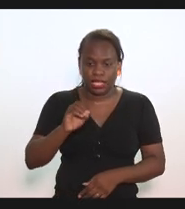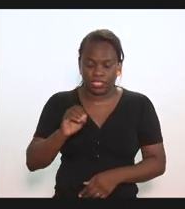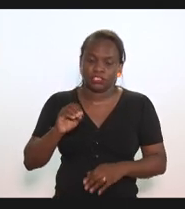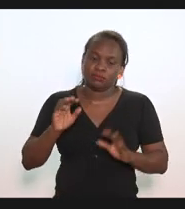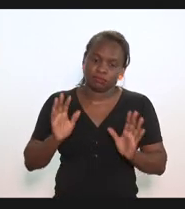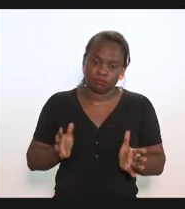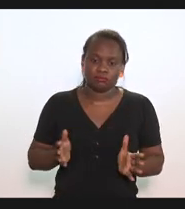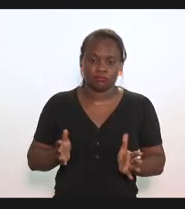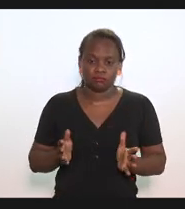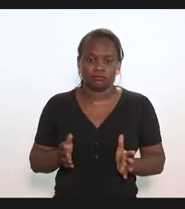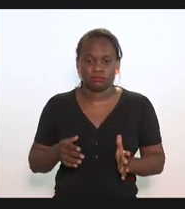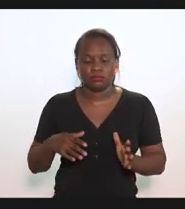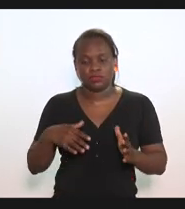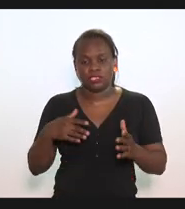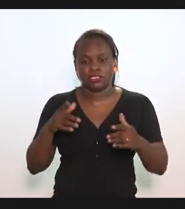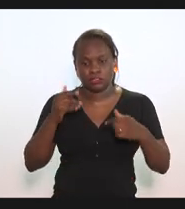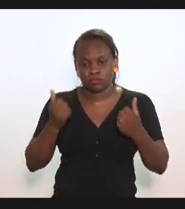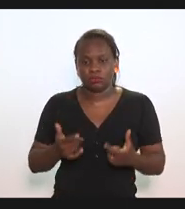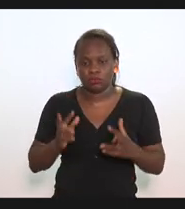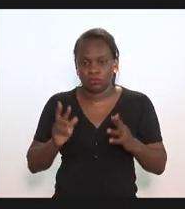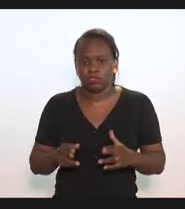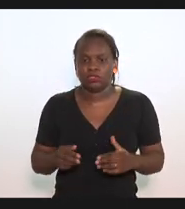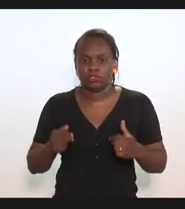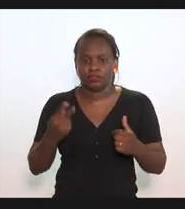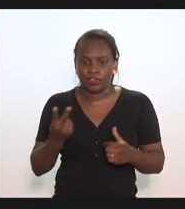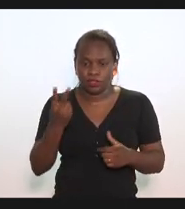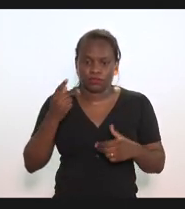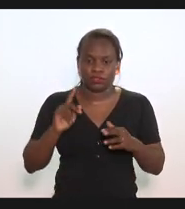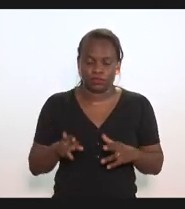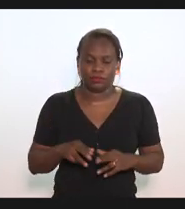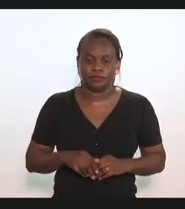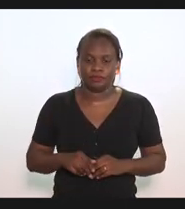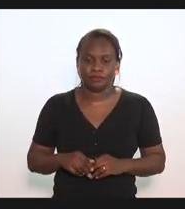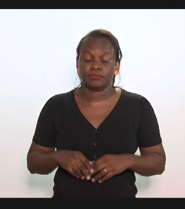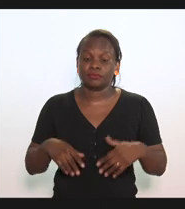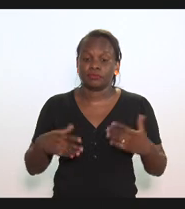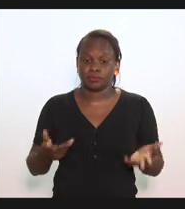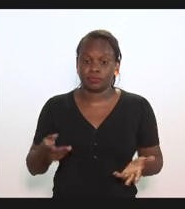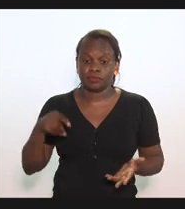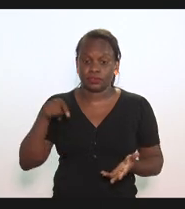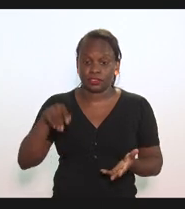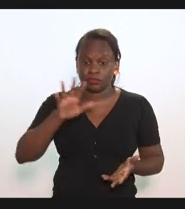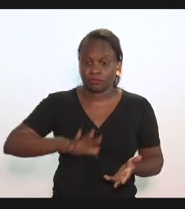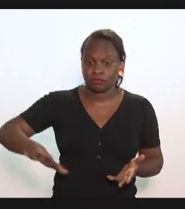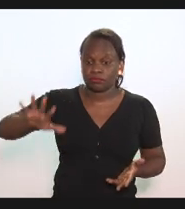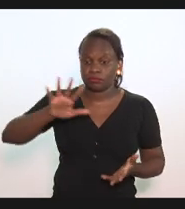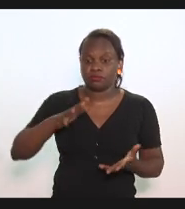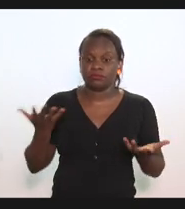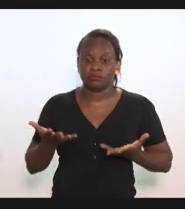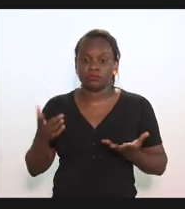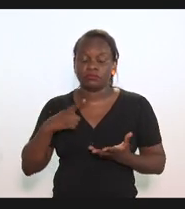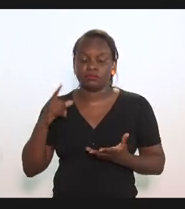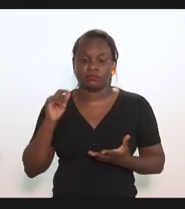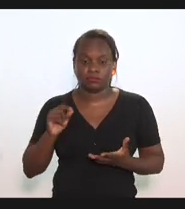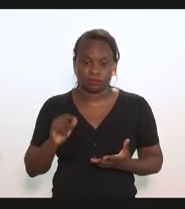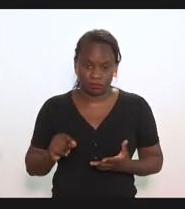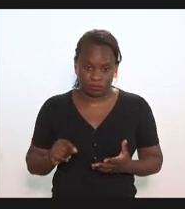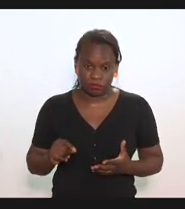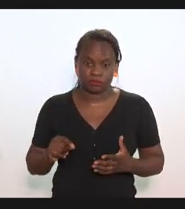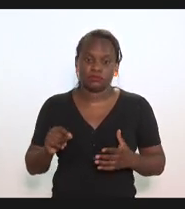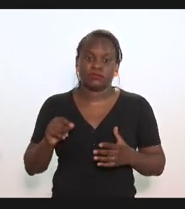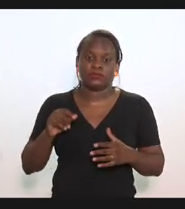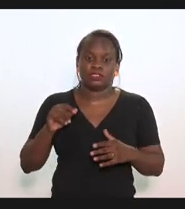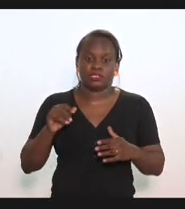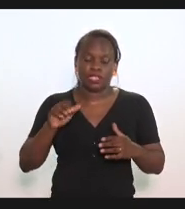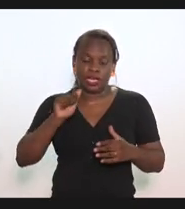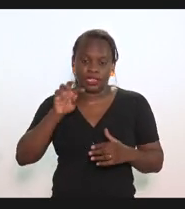basicamente do incremento de valor ali, né? E o nosso cenário atual é o atacado